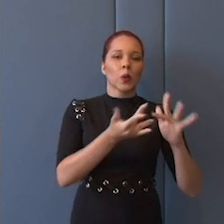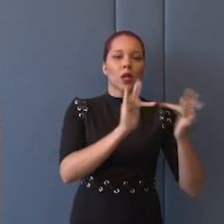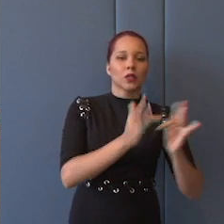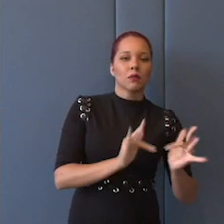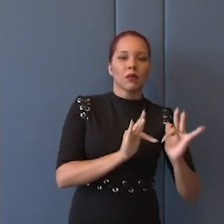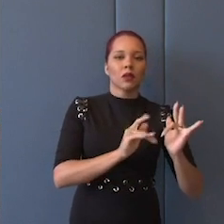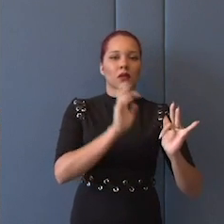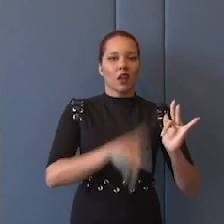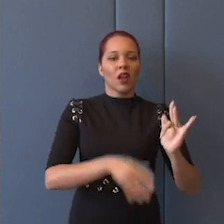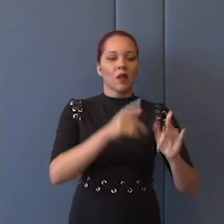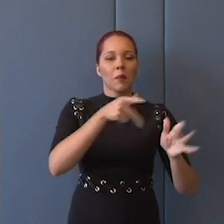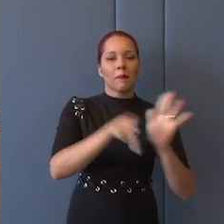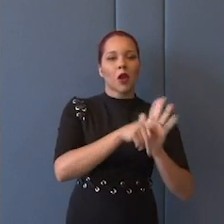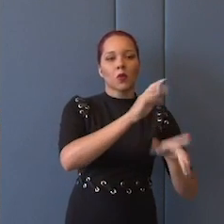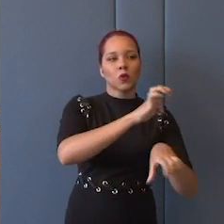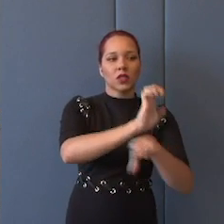entre Estados.